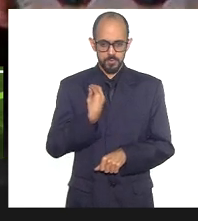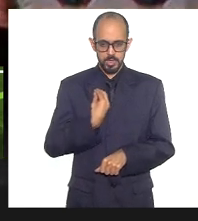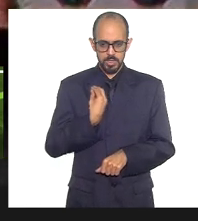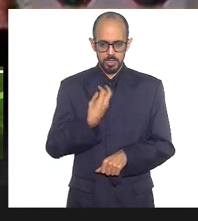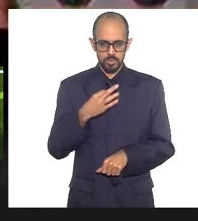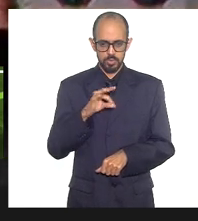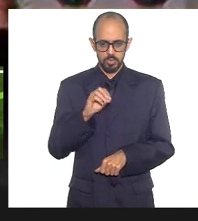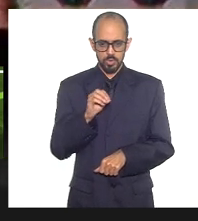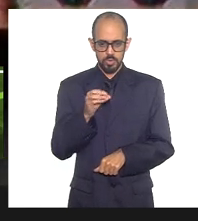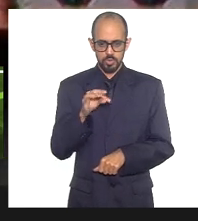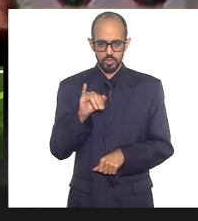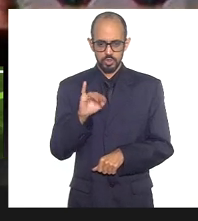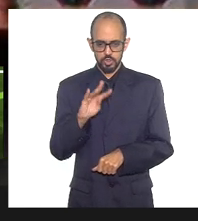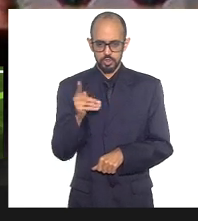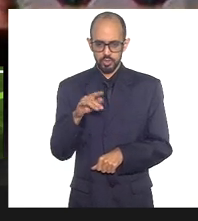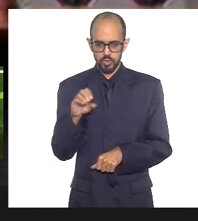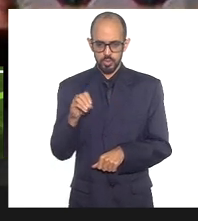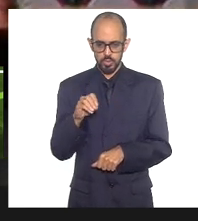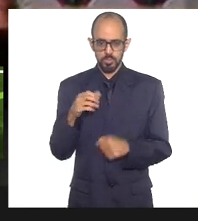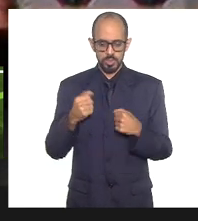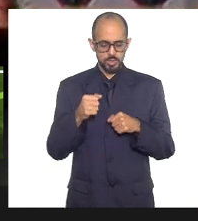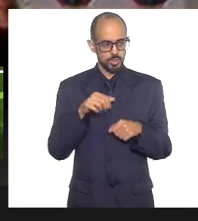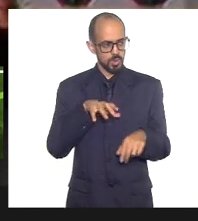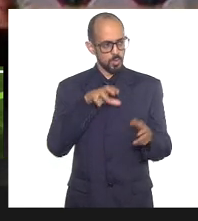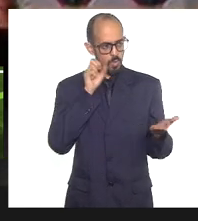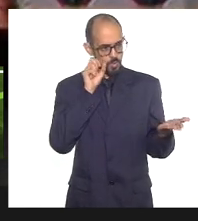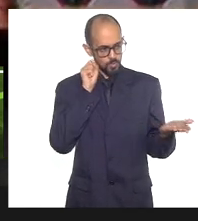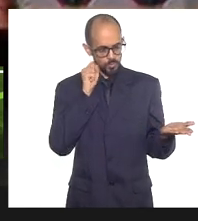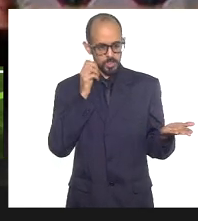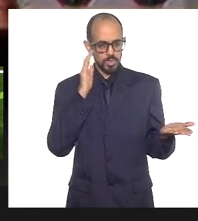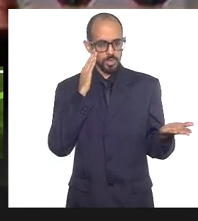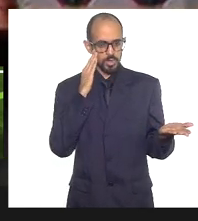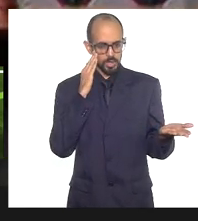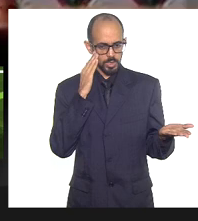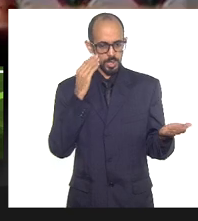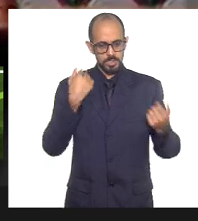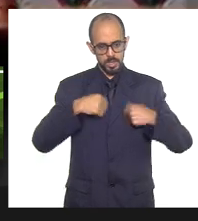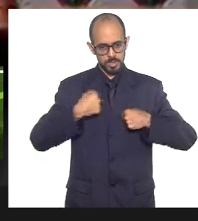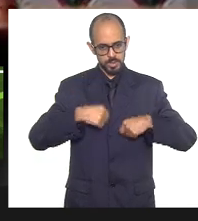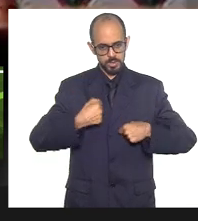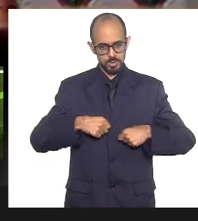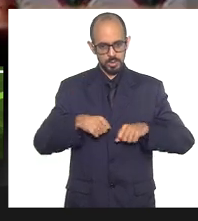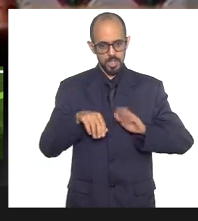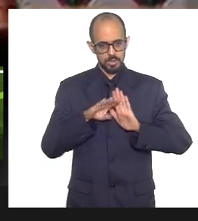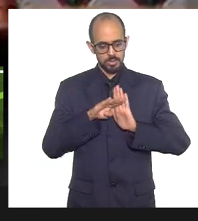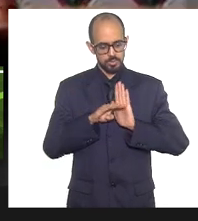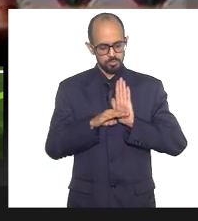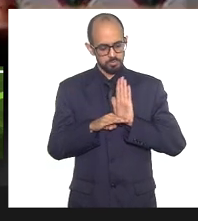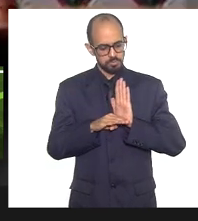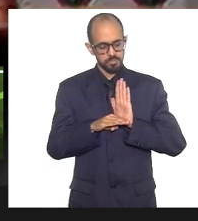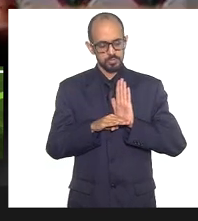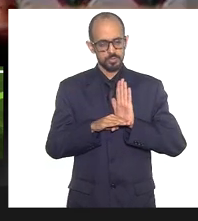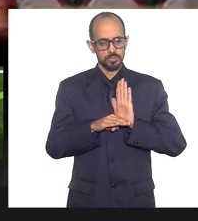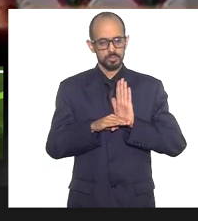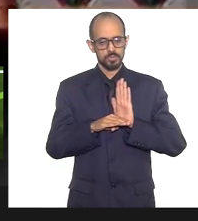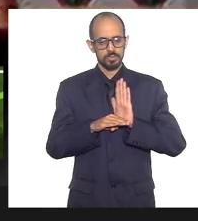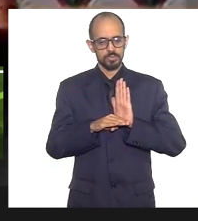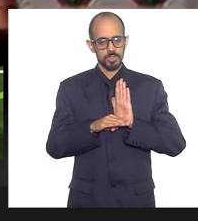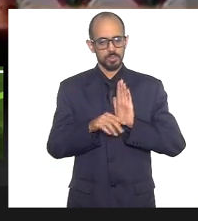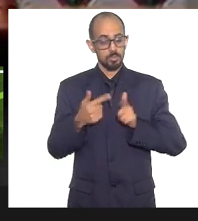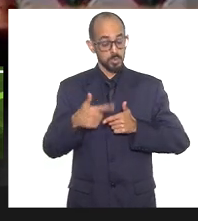E aí também é preciso ouvi-lo e saber das delicadezas desse processo, porque a gente sabe que é uma